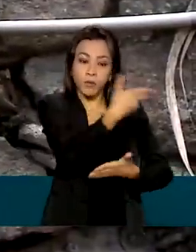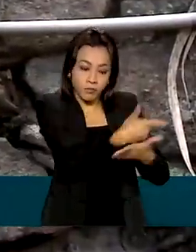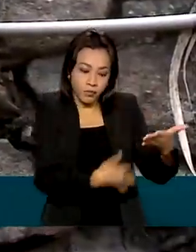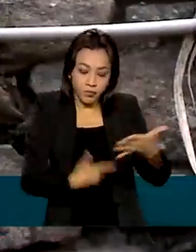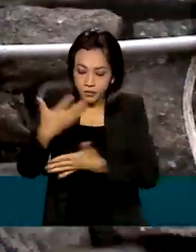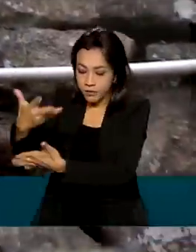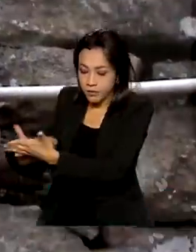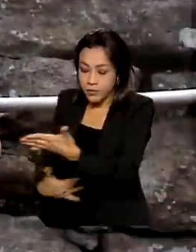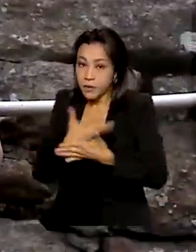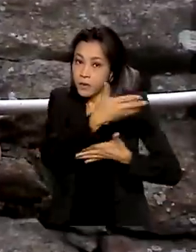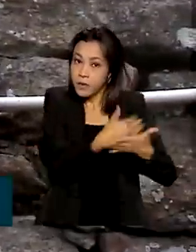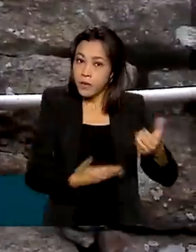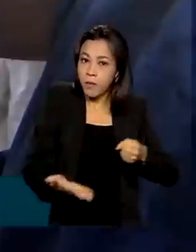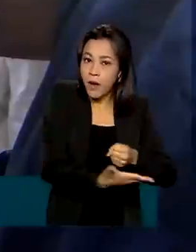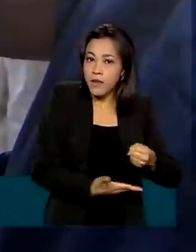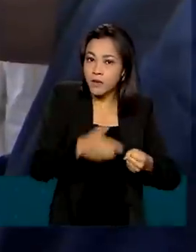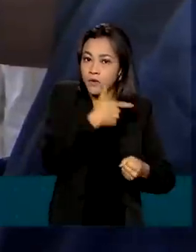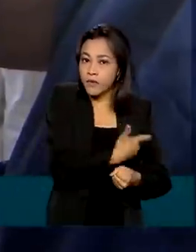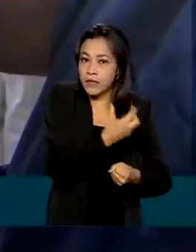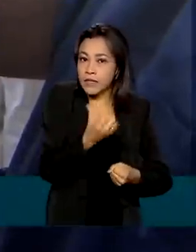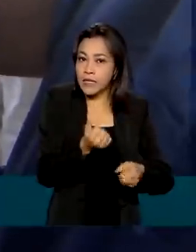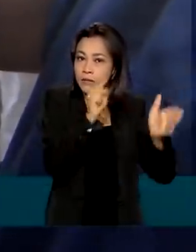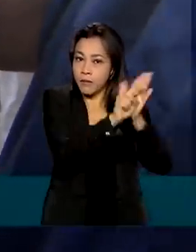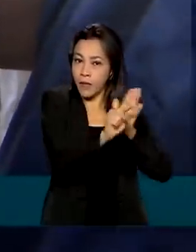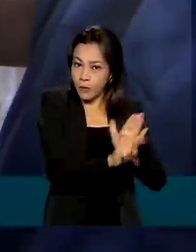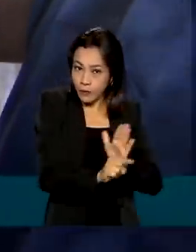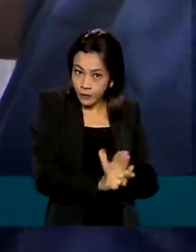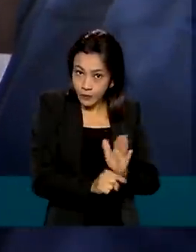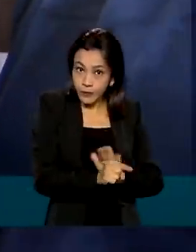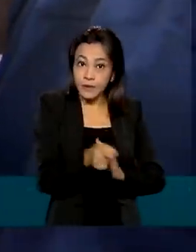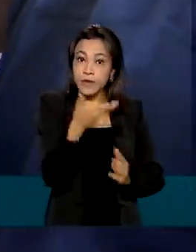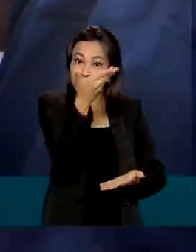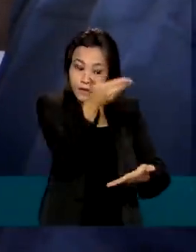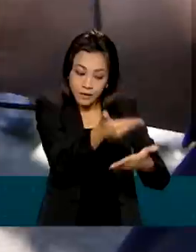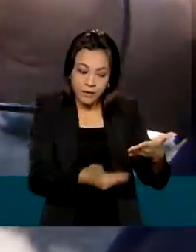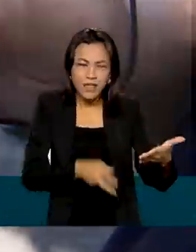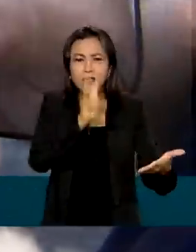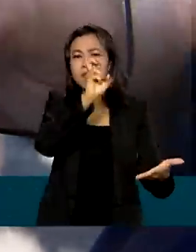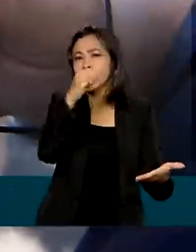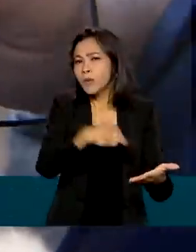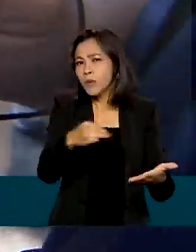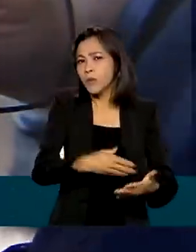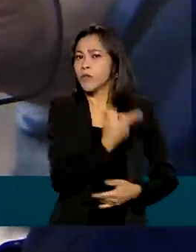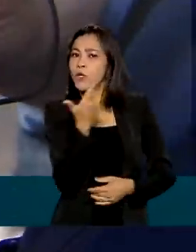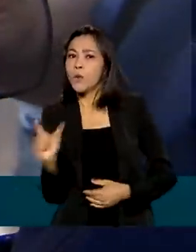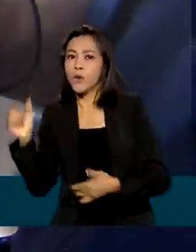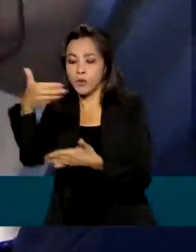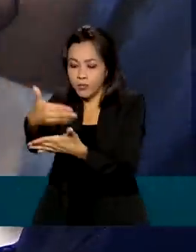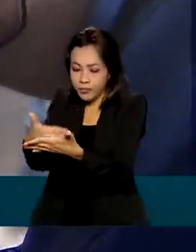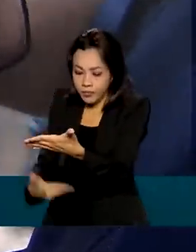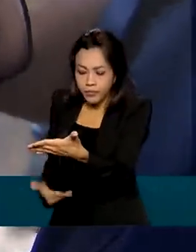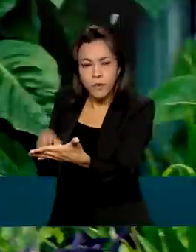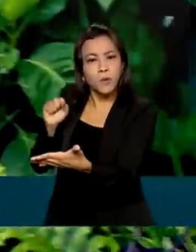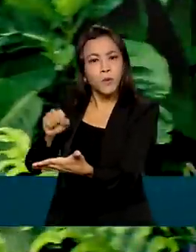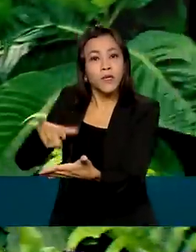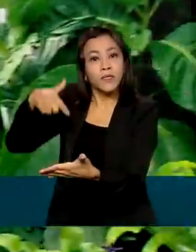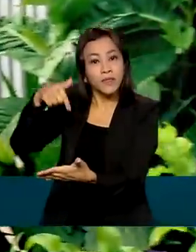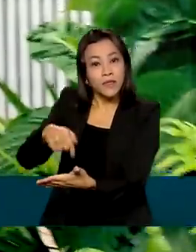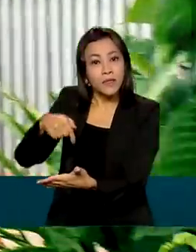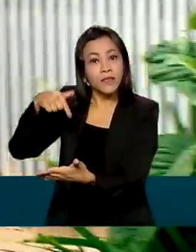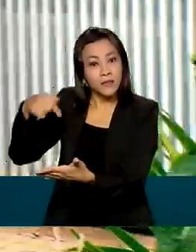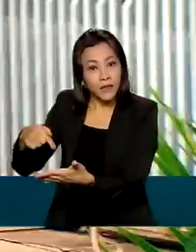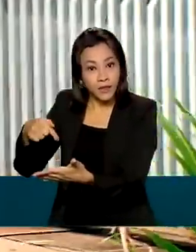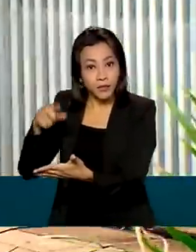Um básico com 26 perguntas, que devem ser respondidas em cerca de cinco minutos. E um questionário completo, com 77